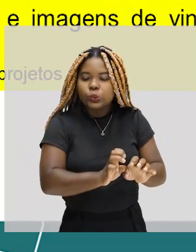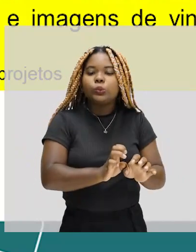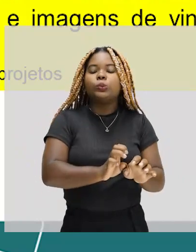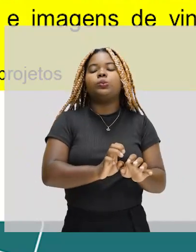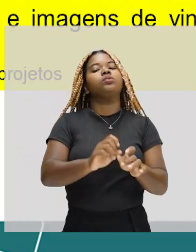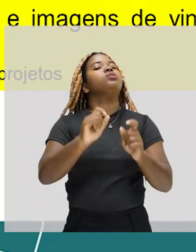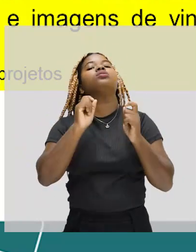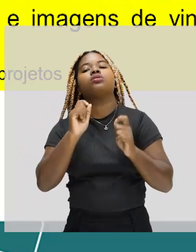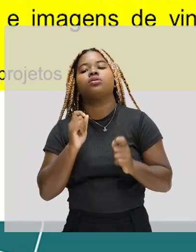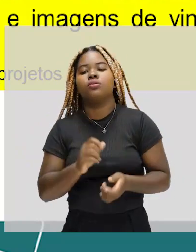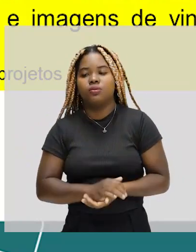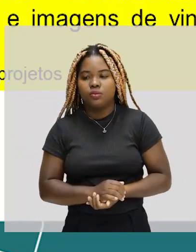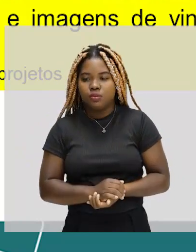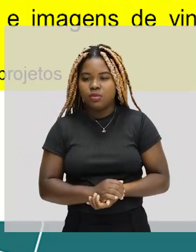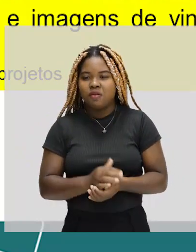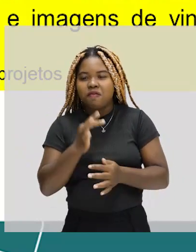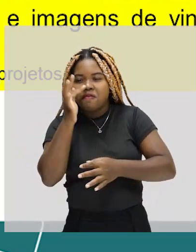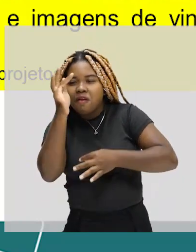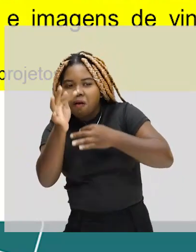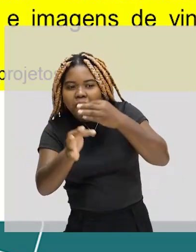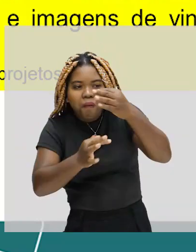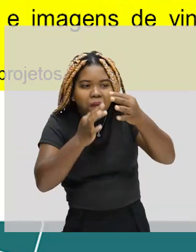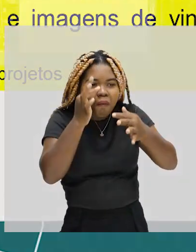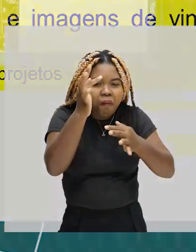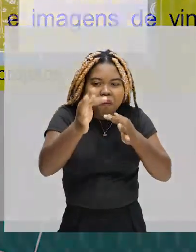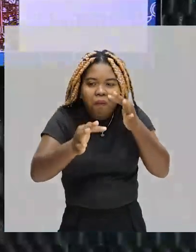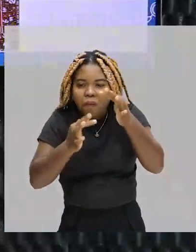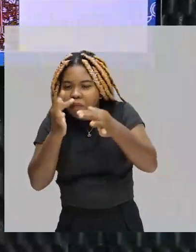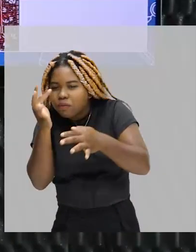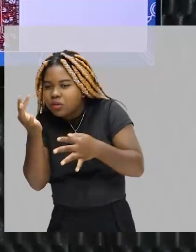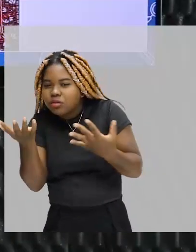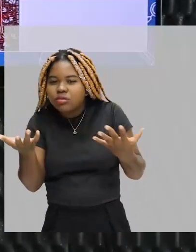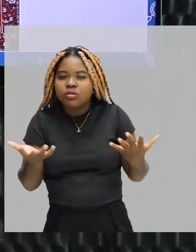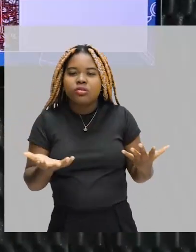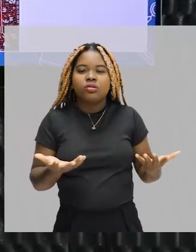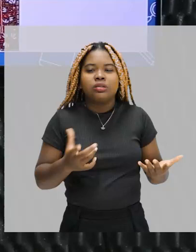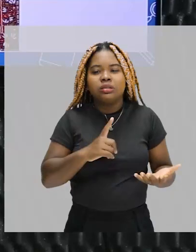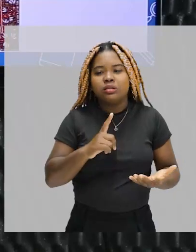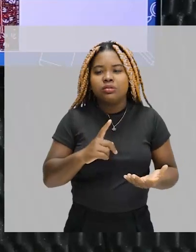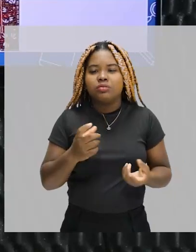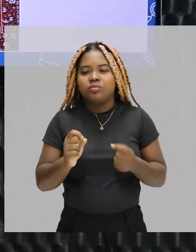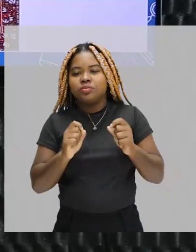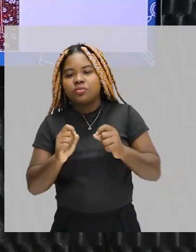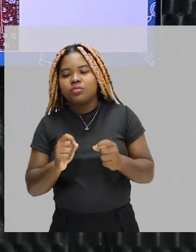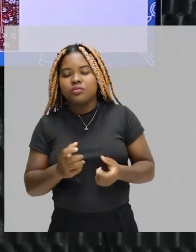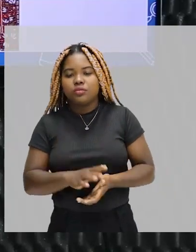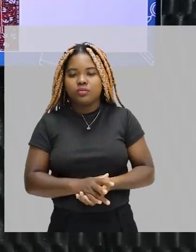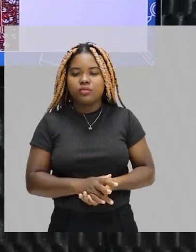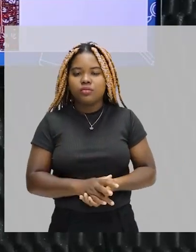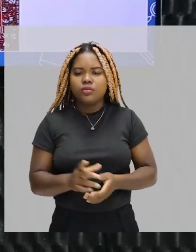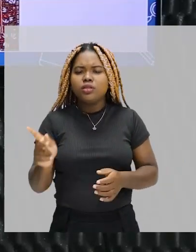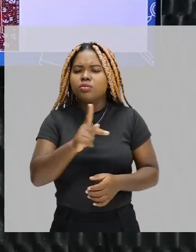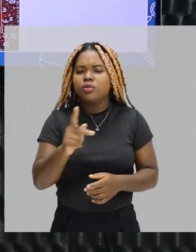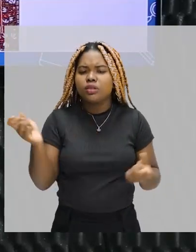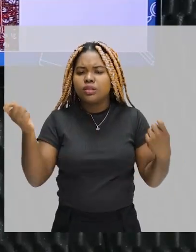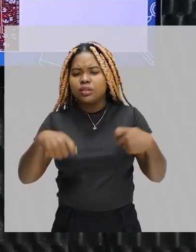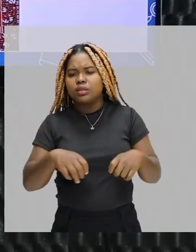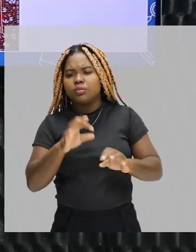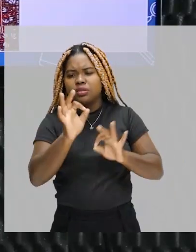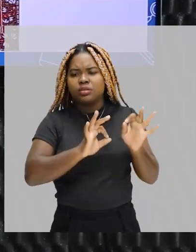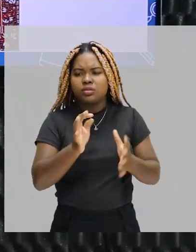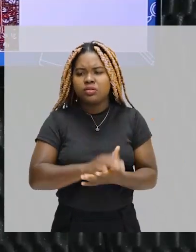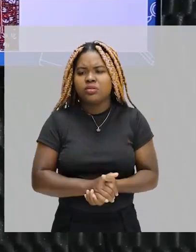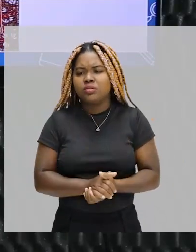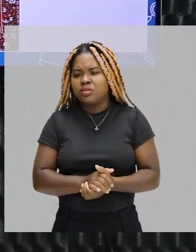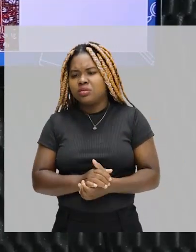flores, é uma coisa mais lúdica. Professor, mas isso aqui pode ser feito em escala industrial?